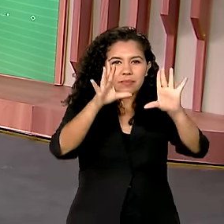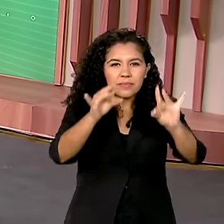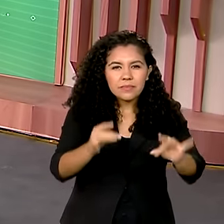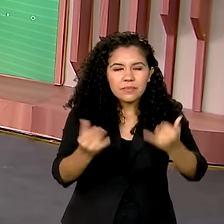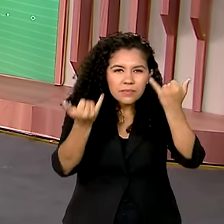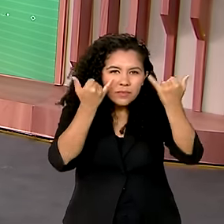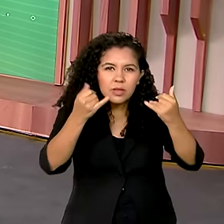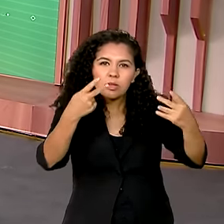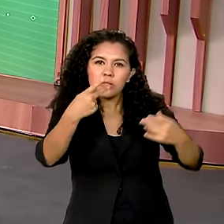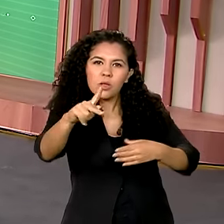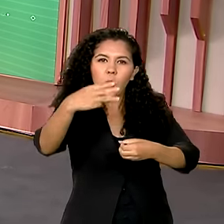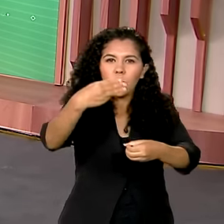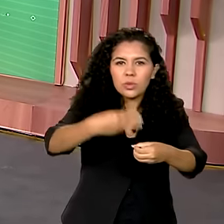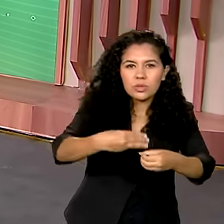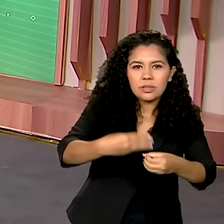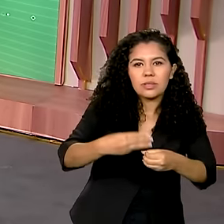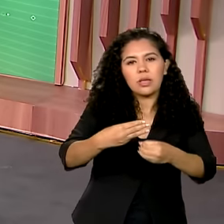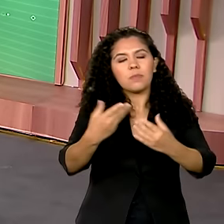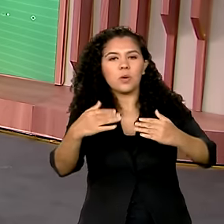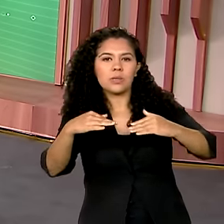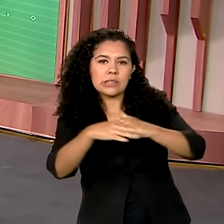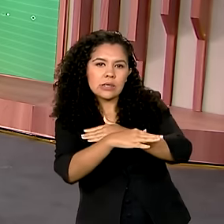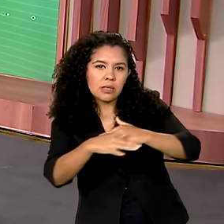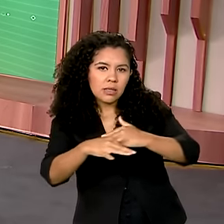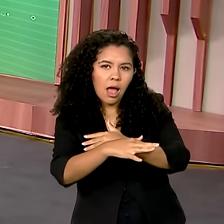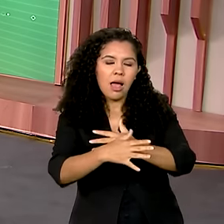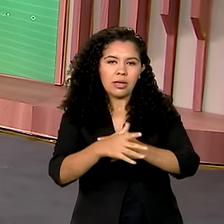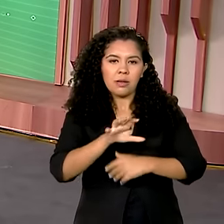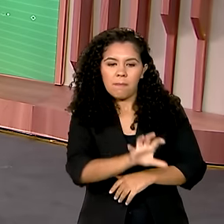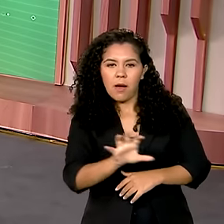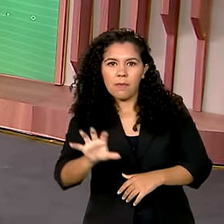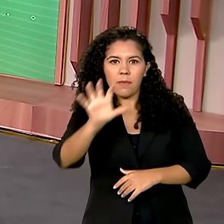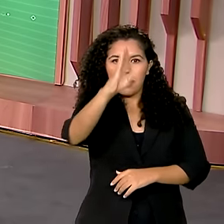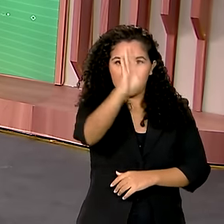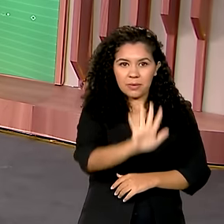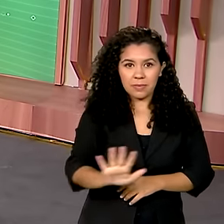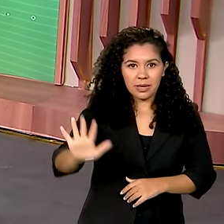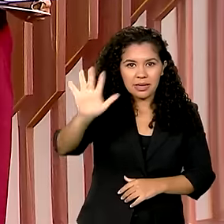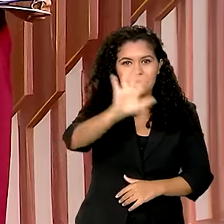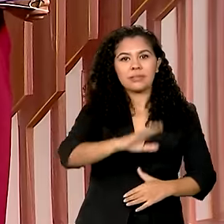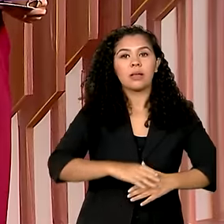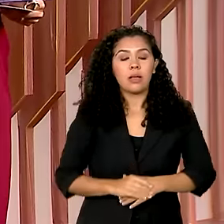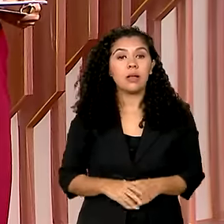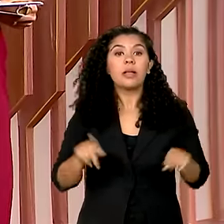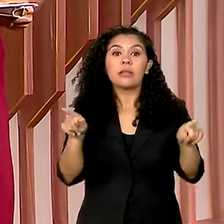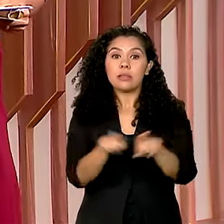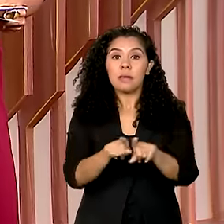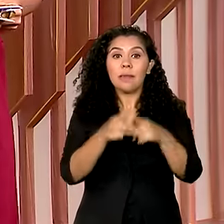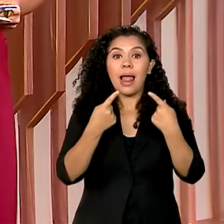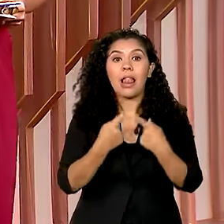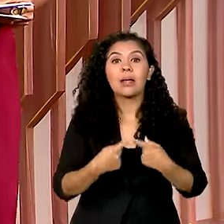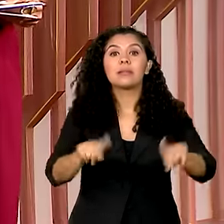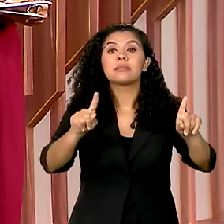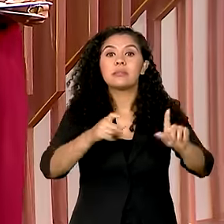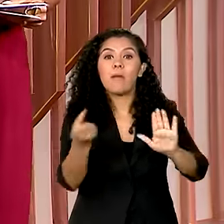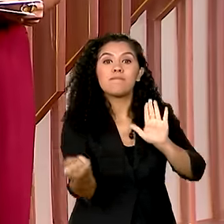município ou alguma outra cidade ou região do país. E foi lançado o selo